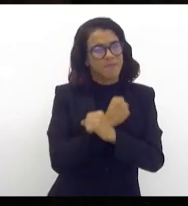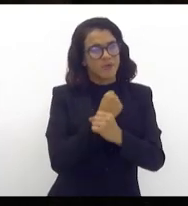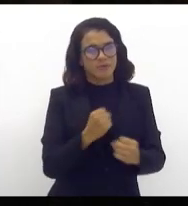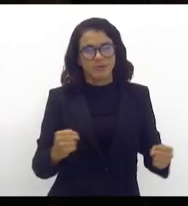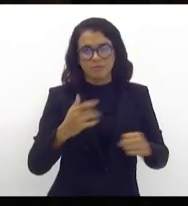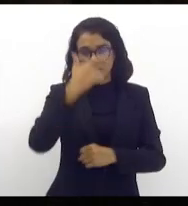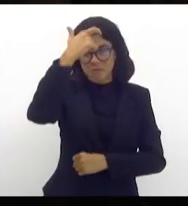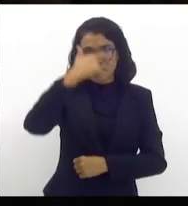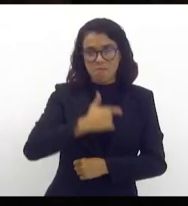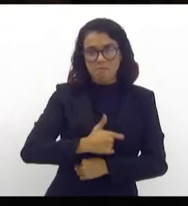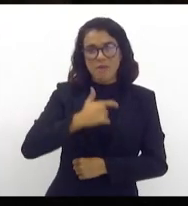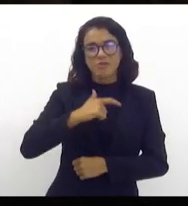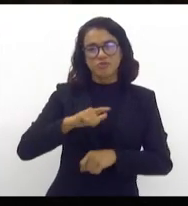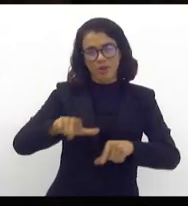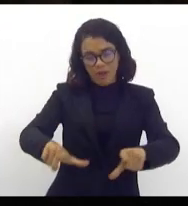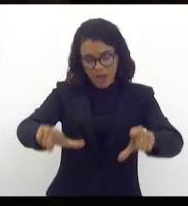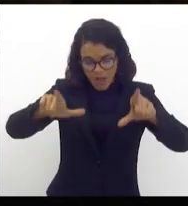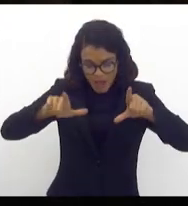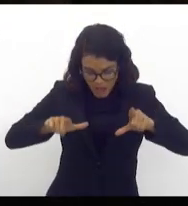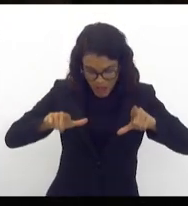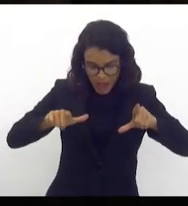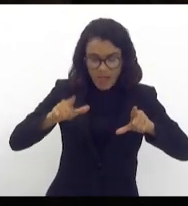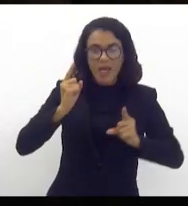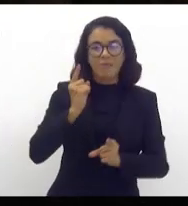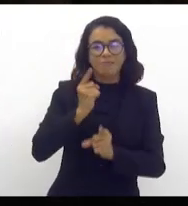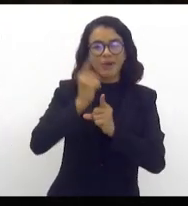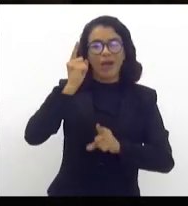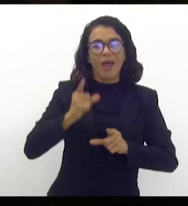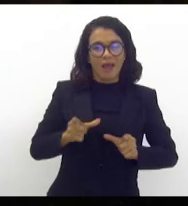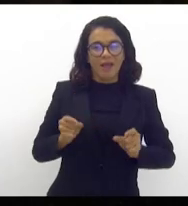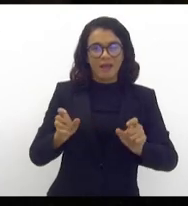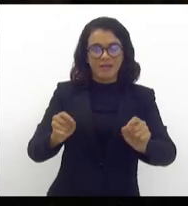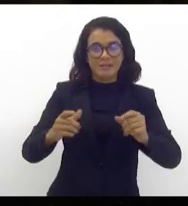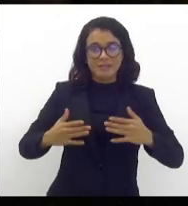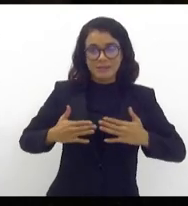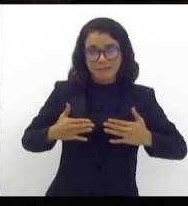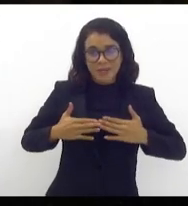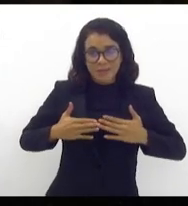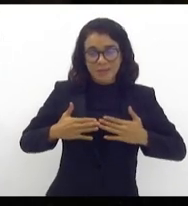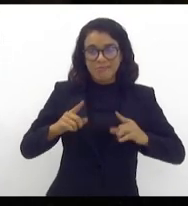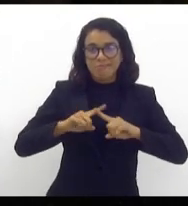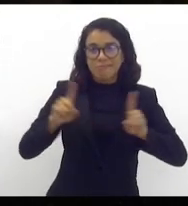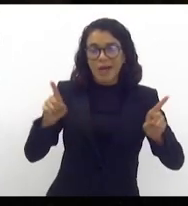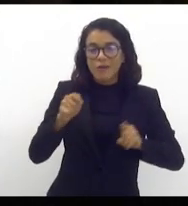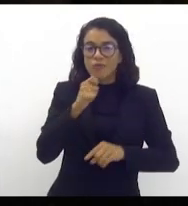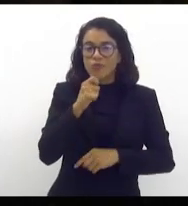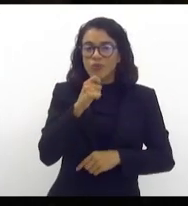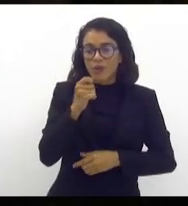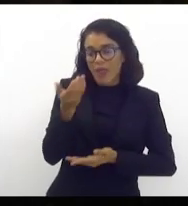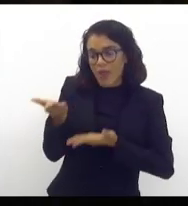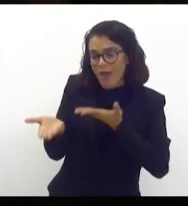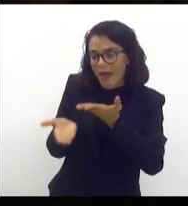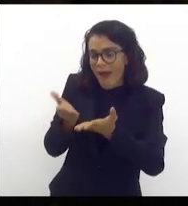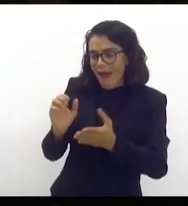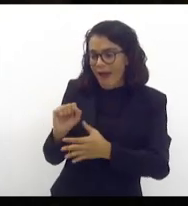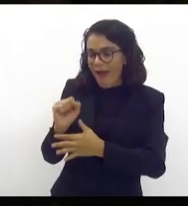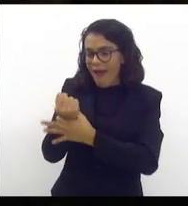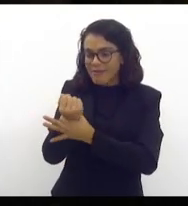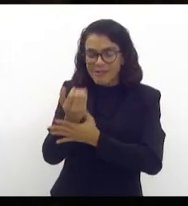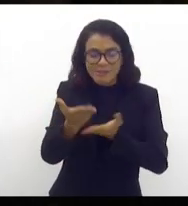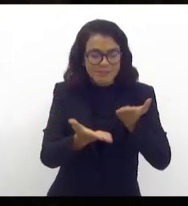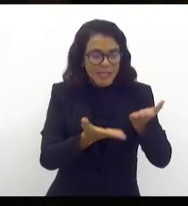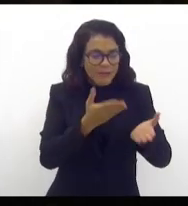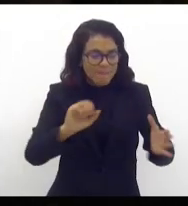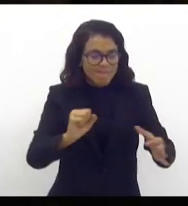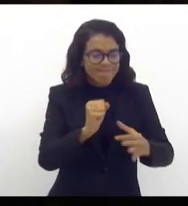ser diagnosticada com câncer de mama e não ter o atendimento no seu tempo